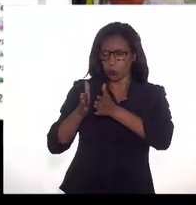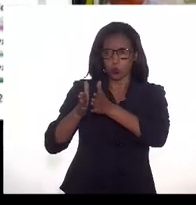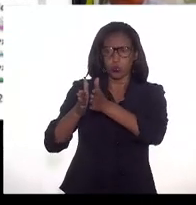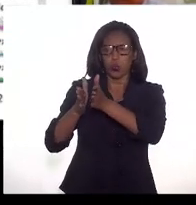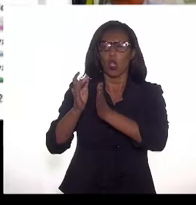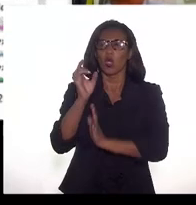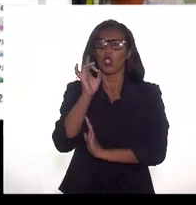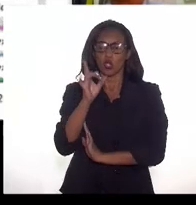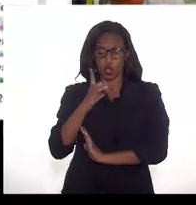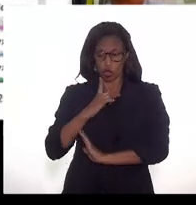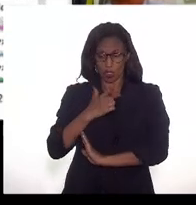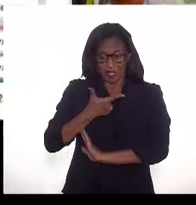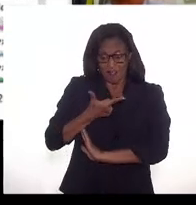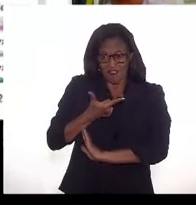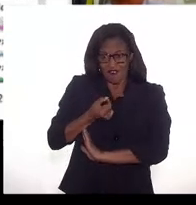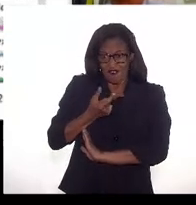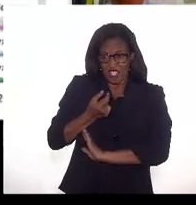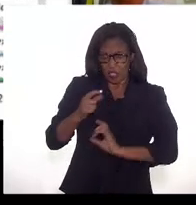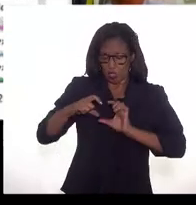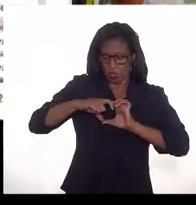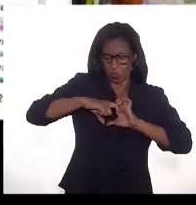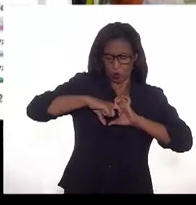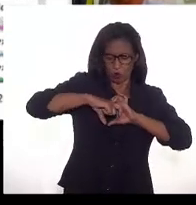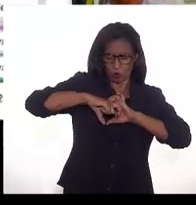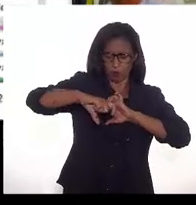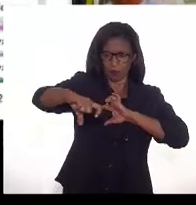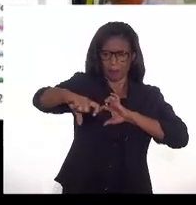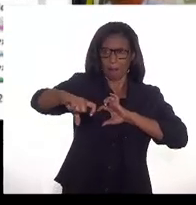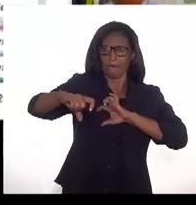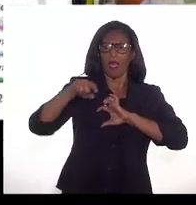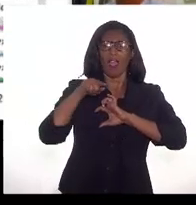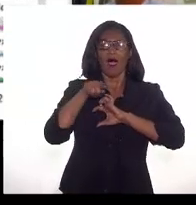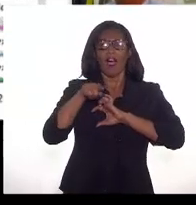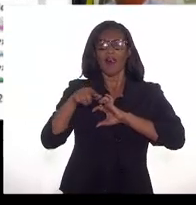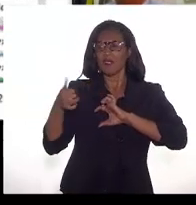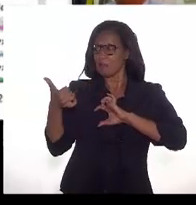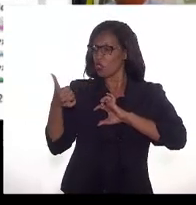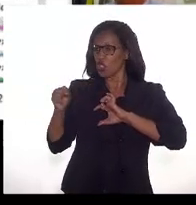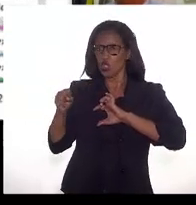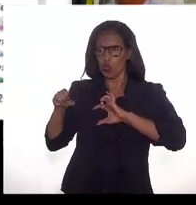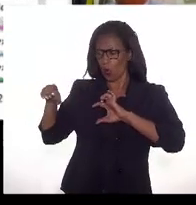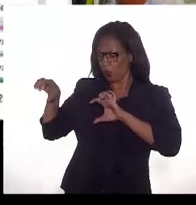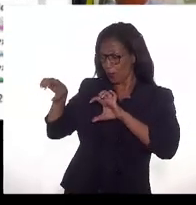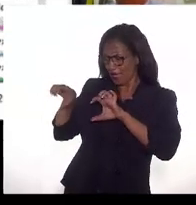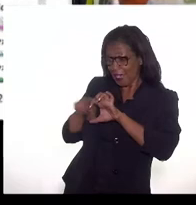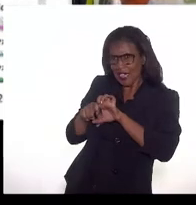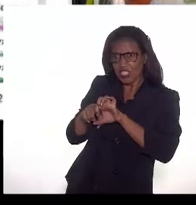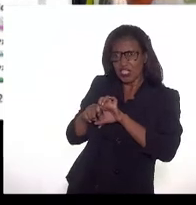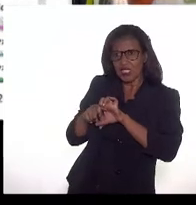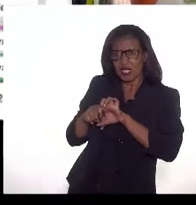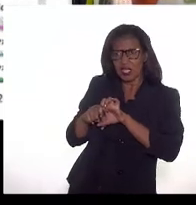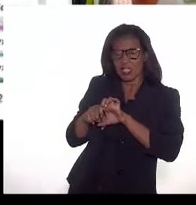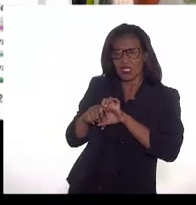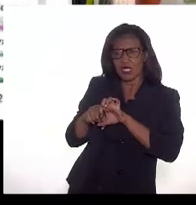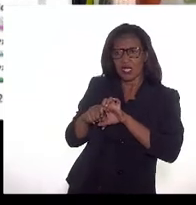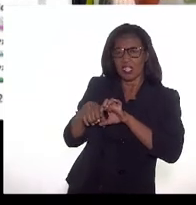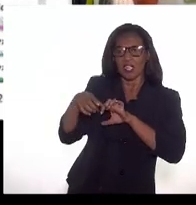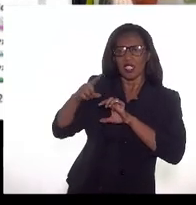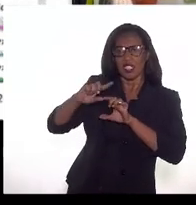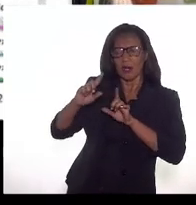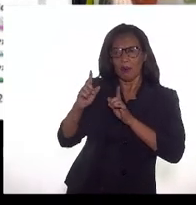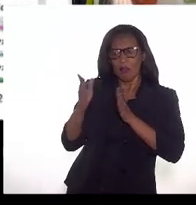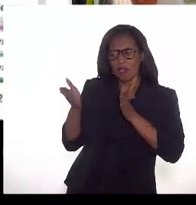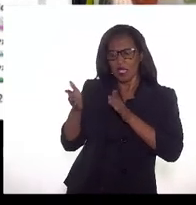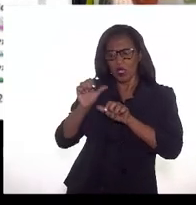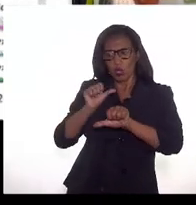um duto que cabe 18 e engata no de 20 para um trechão e depois deriva novamente para 18. 20